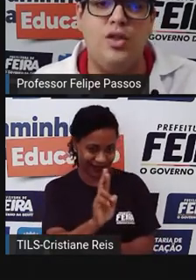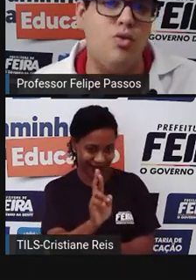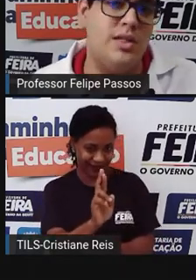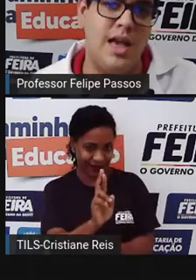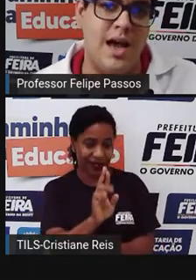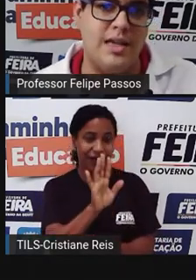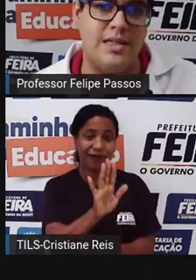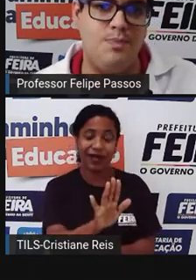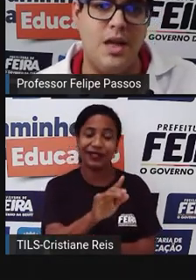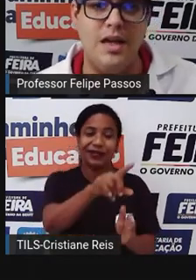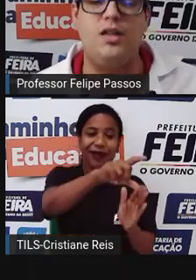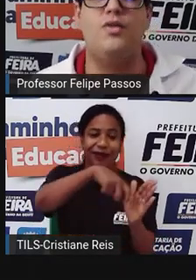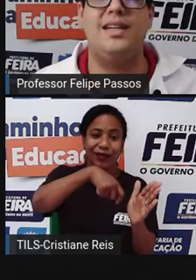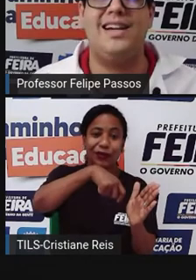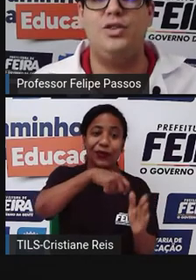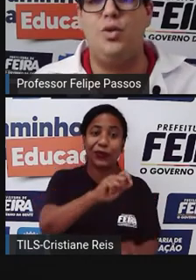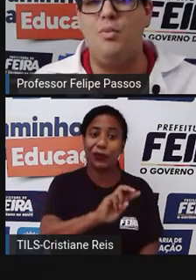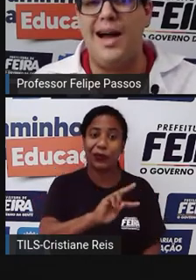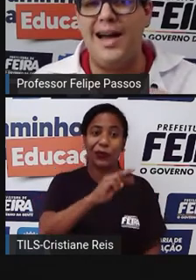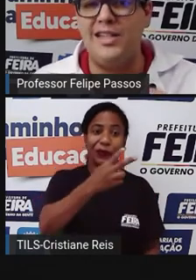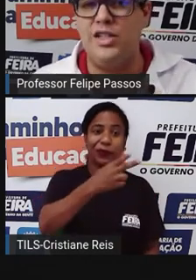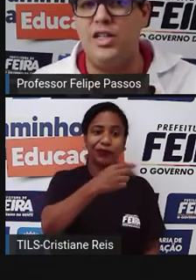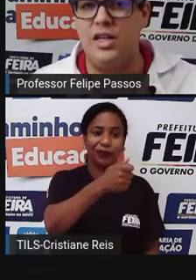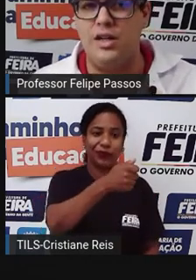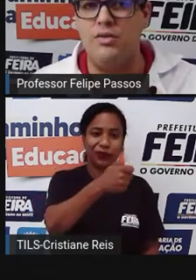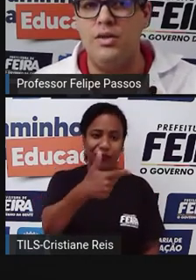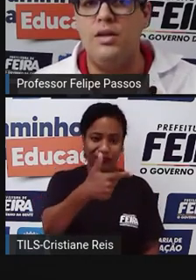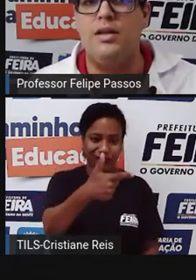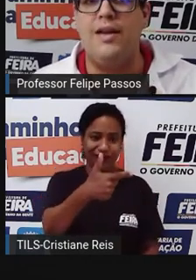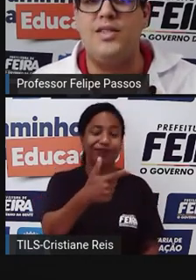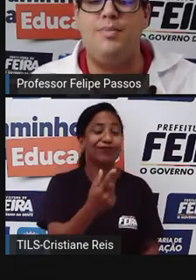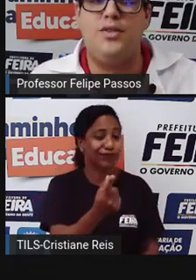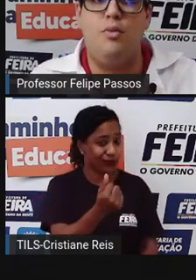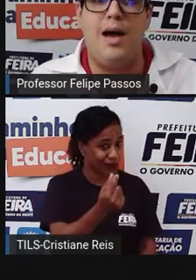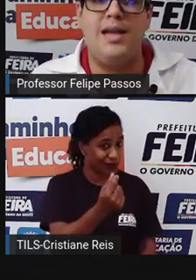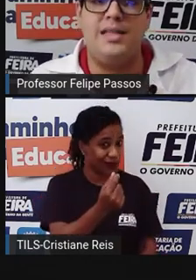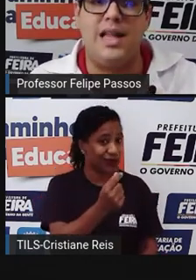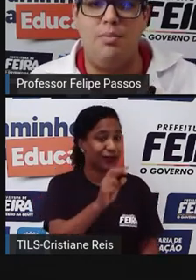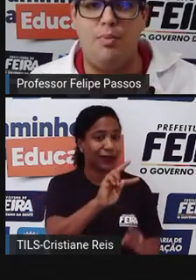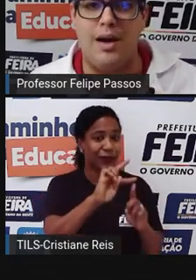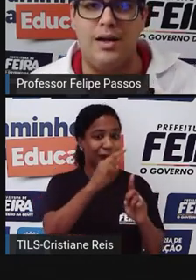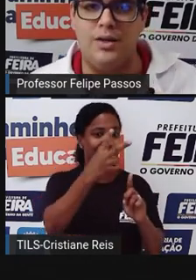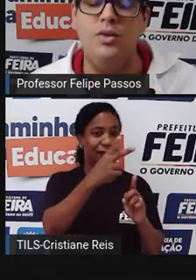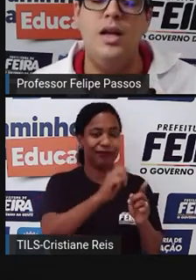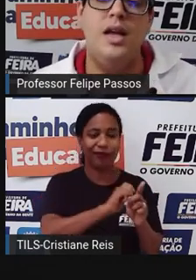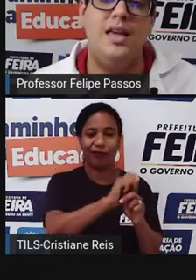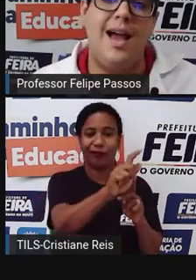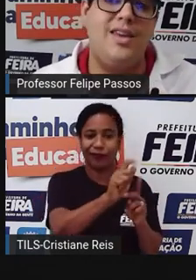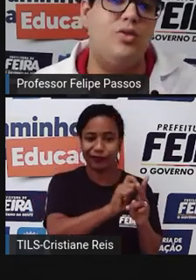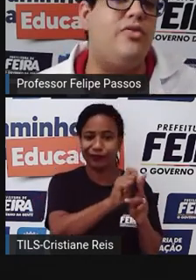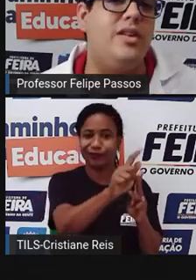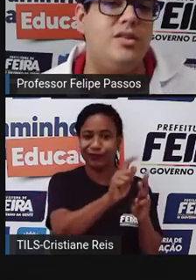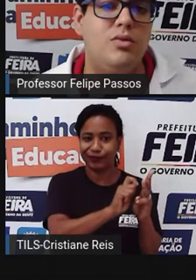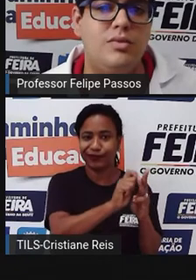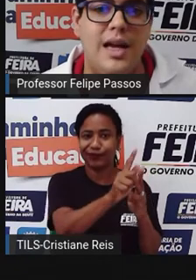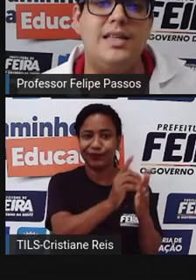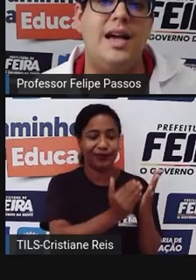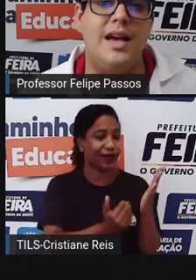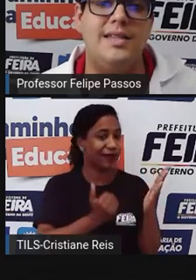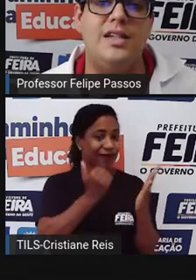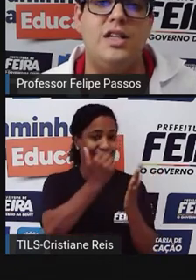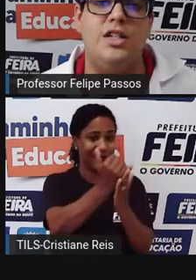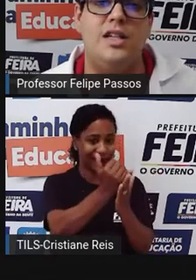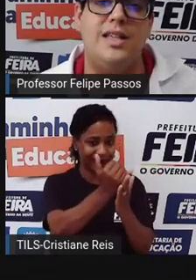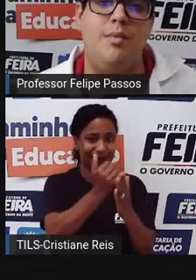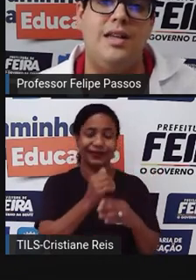você vai pagar 12 reais. Então, você gastou mais dinheiro, né? Você passou mais tempo pagando. E aqui eu estou falando 10